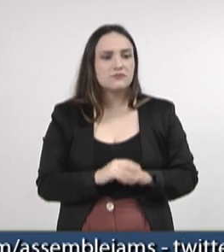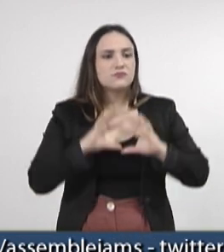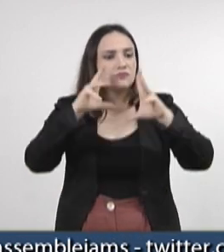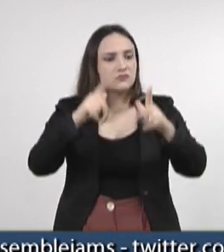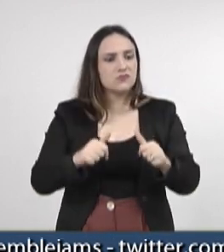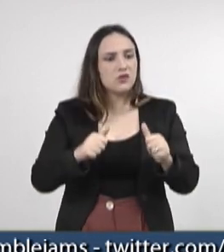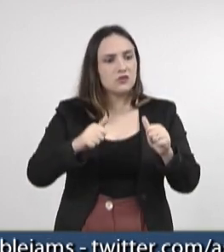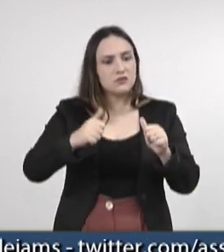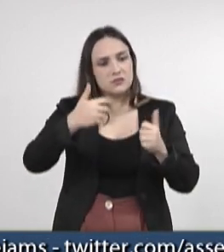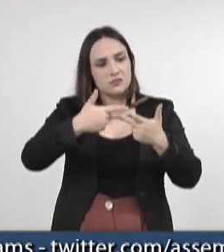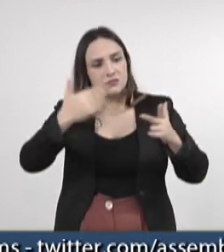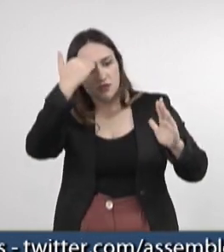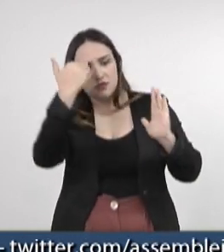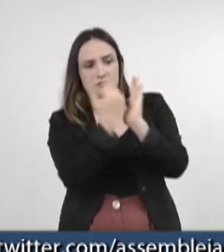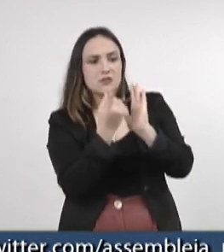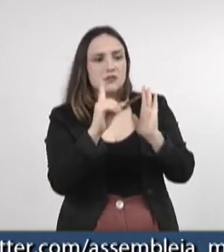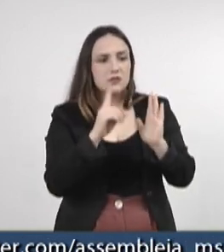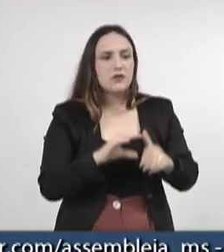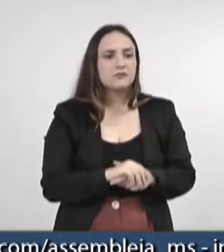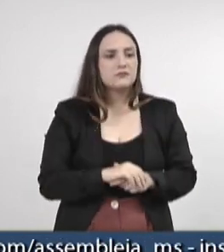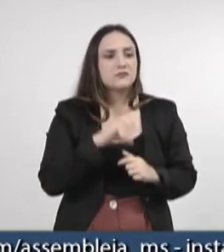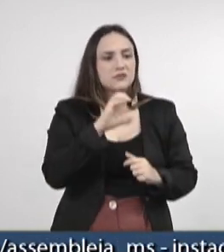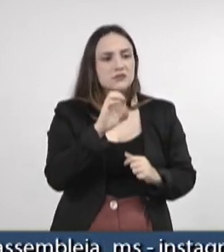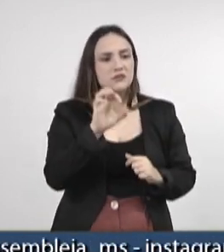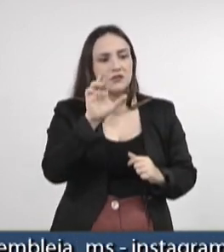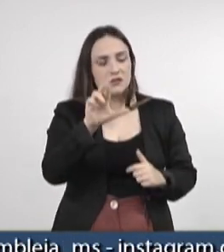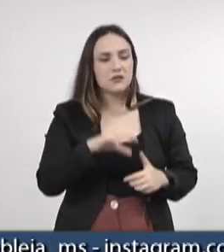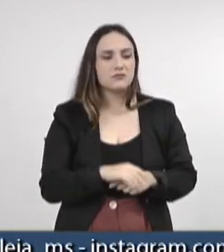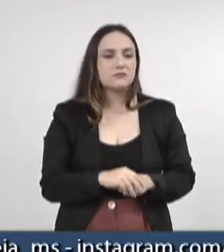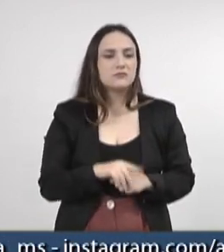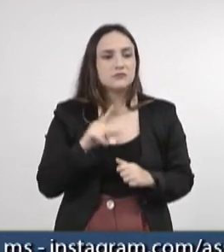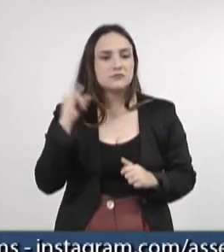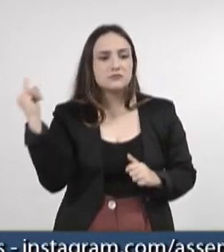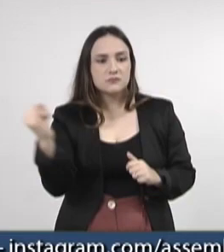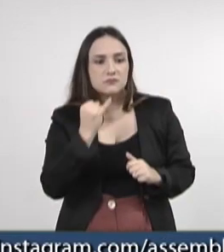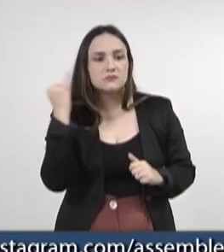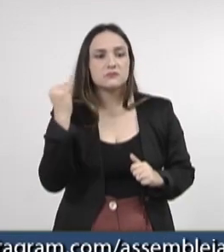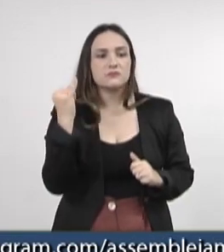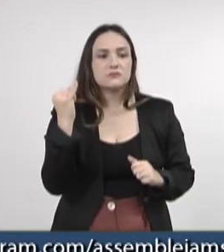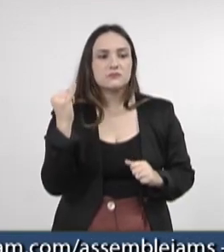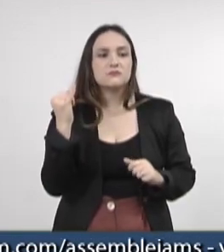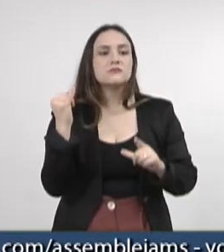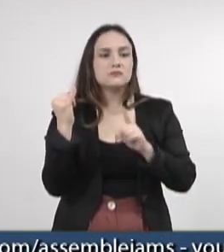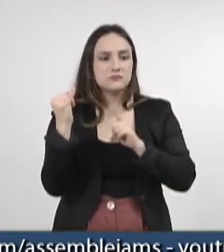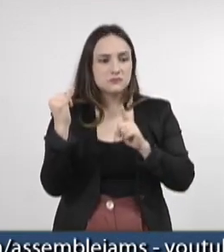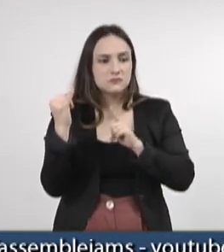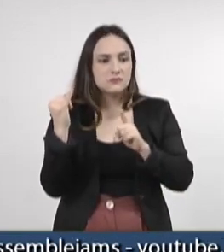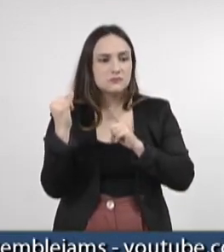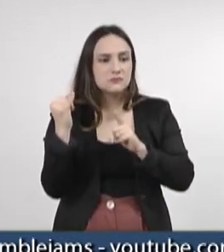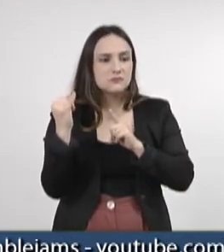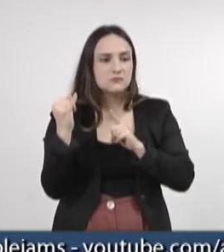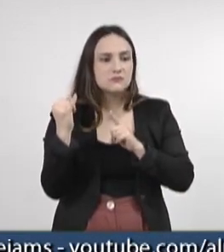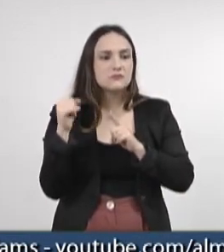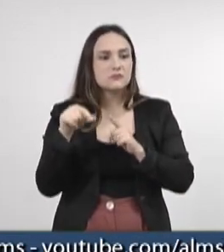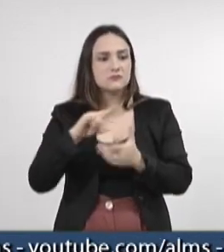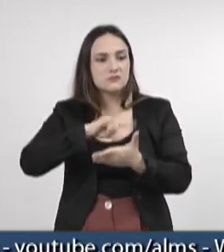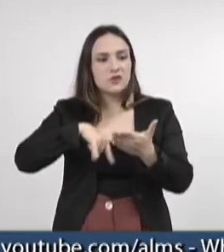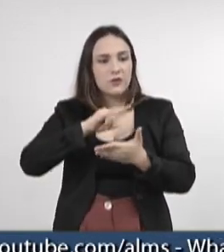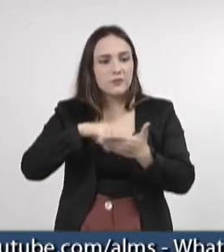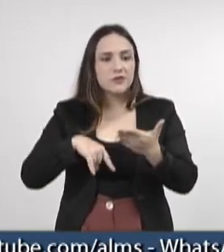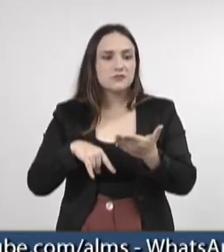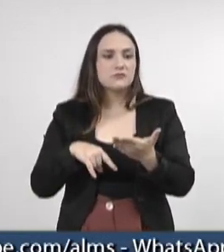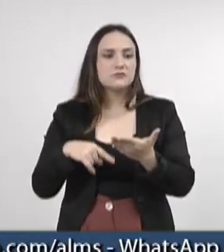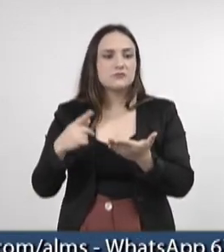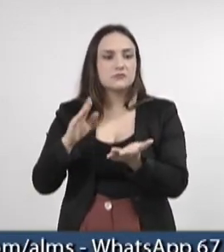descumprimentos da CCR, é importante nós termos esses documentos em mãos